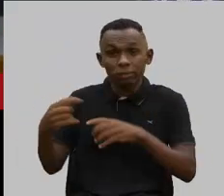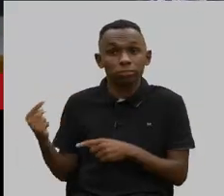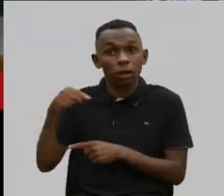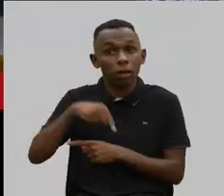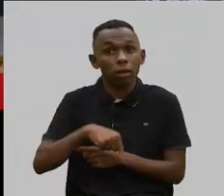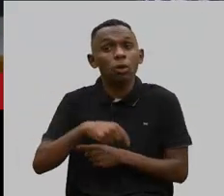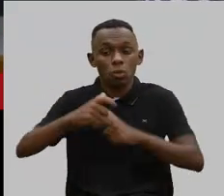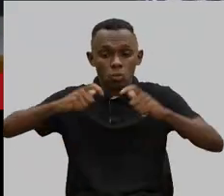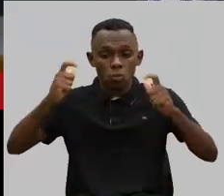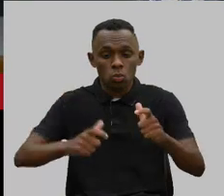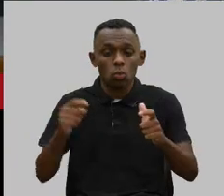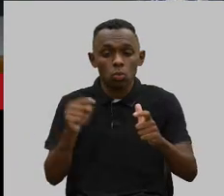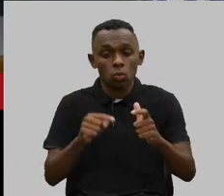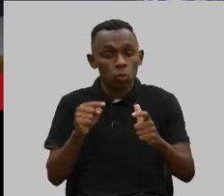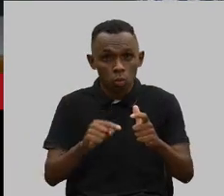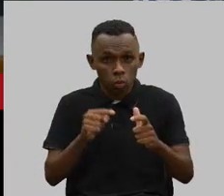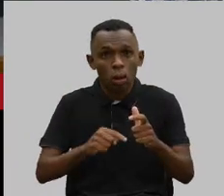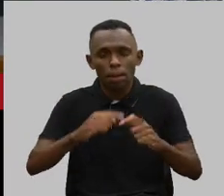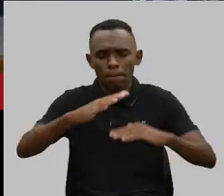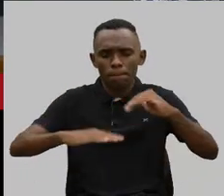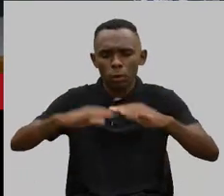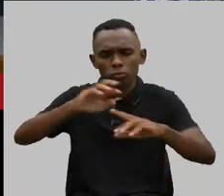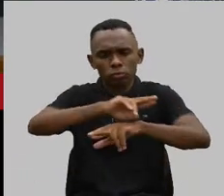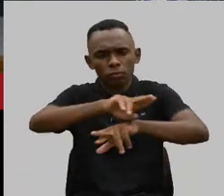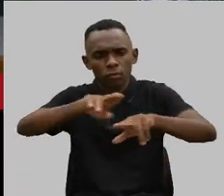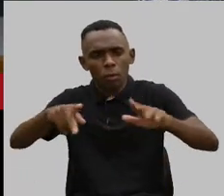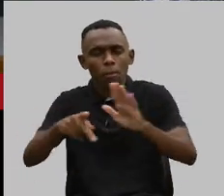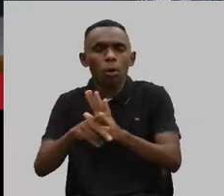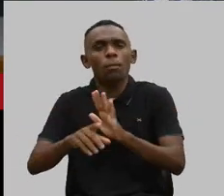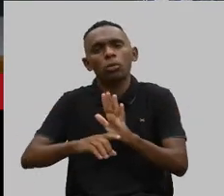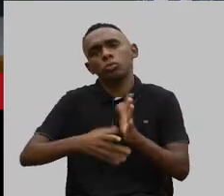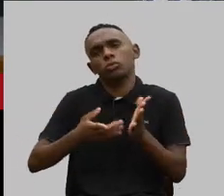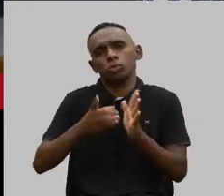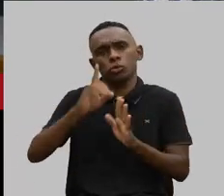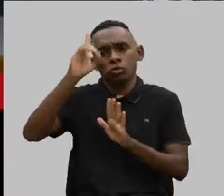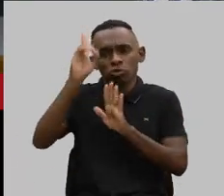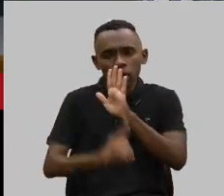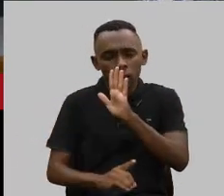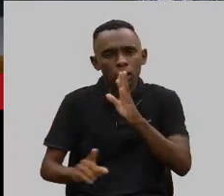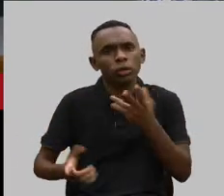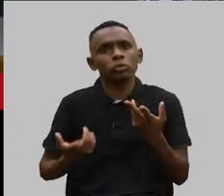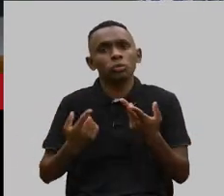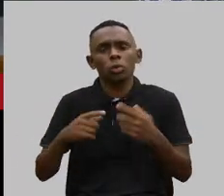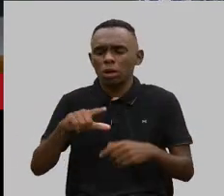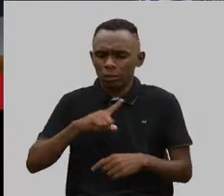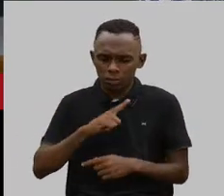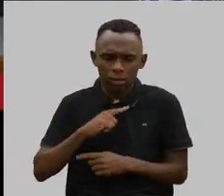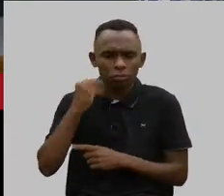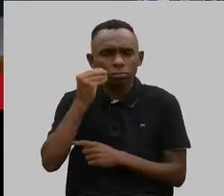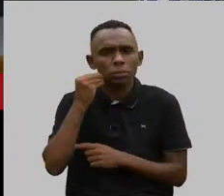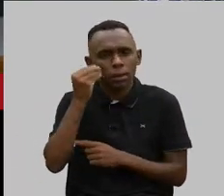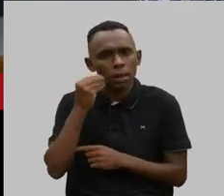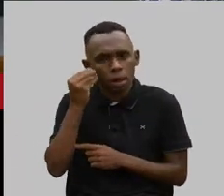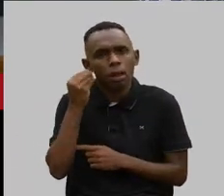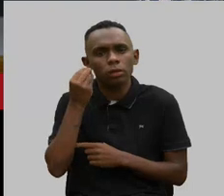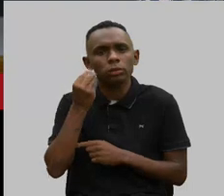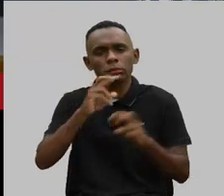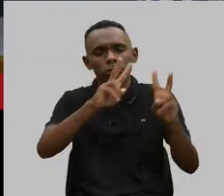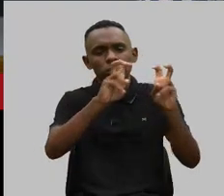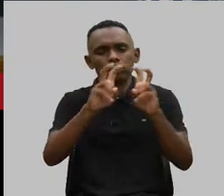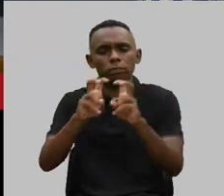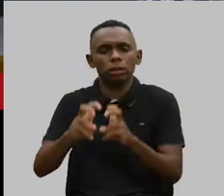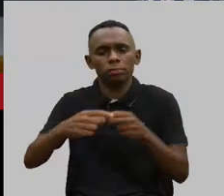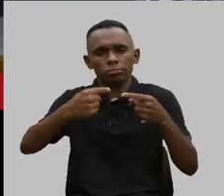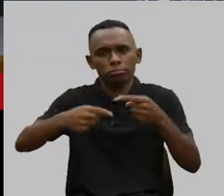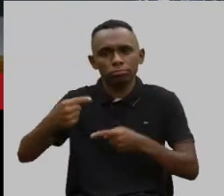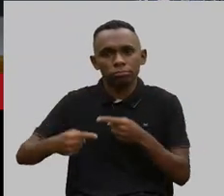ambiente com profissionais do direito que têm conhecimento sobre essas questões.